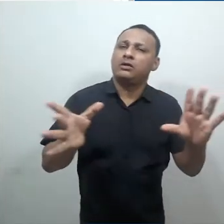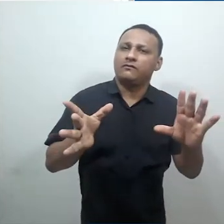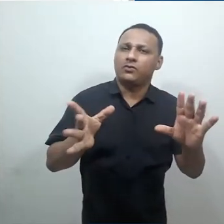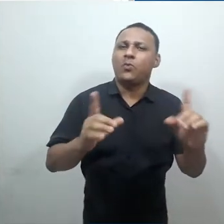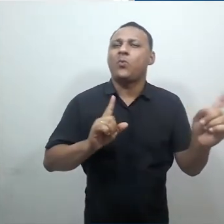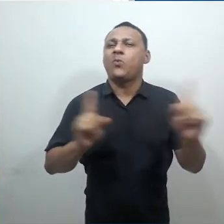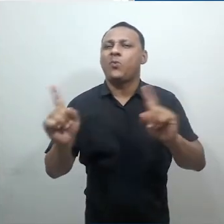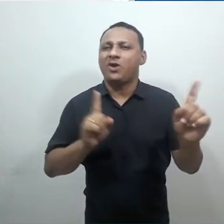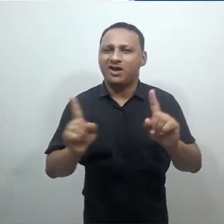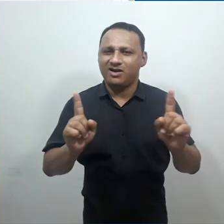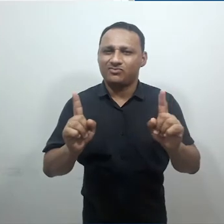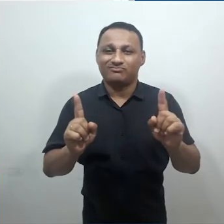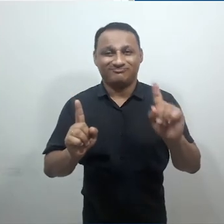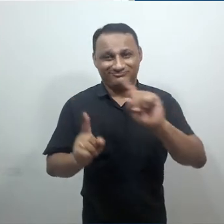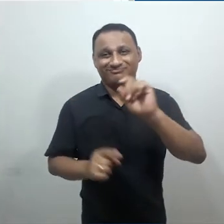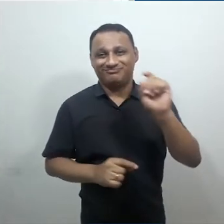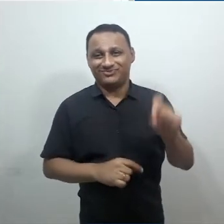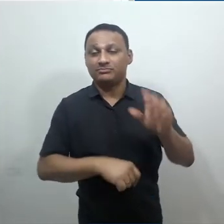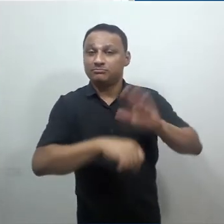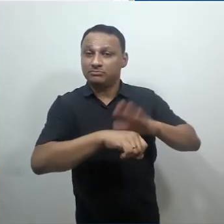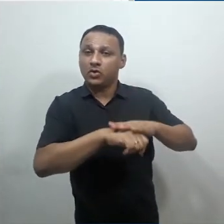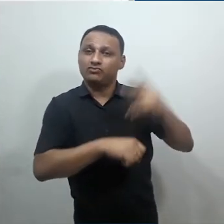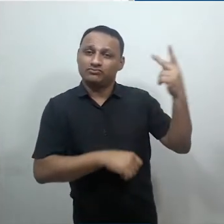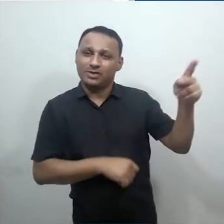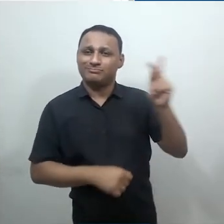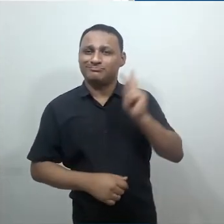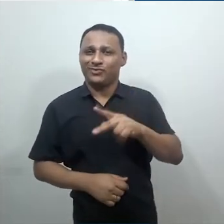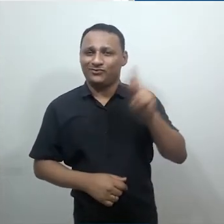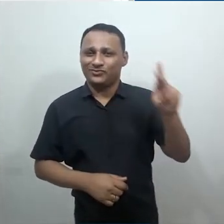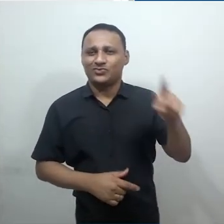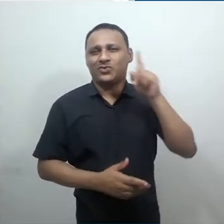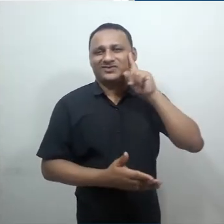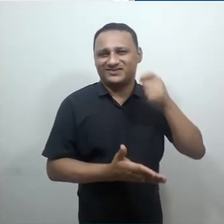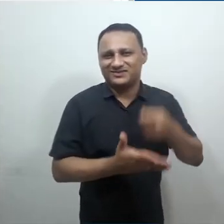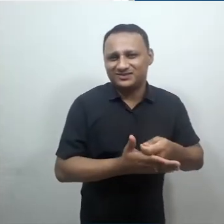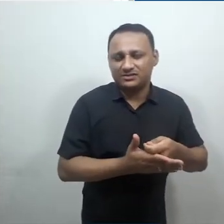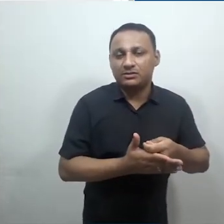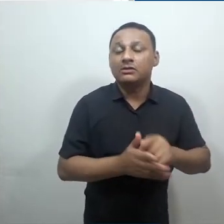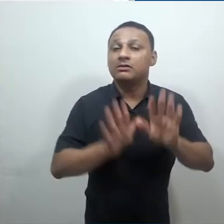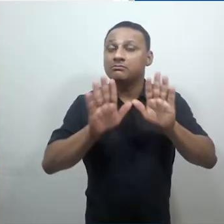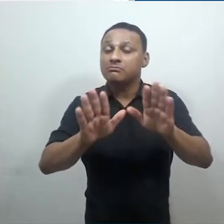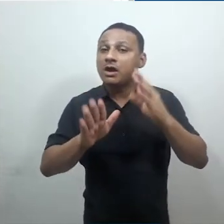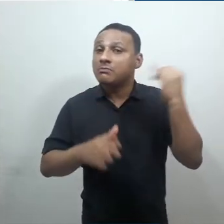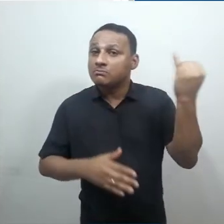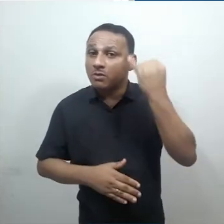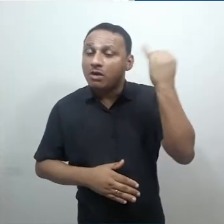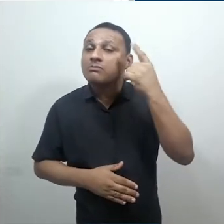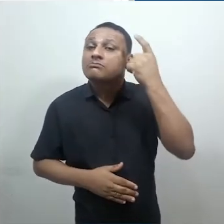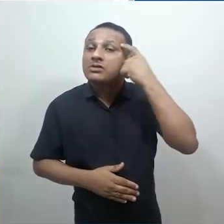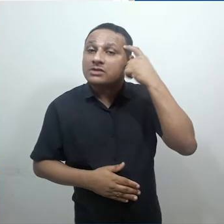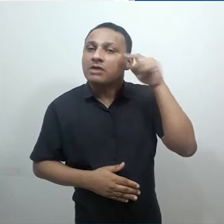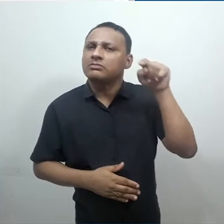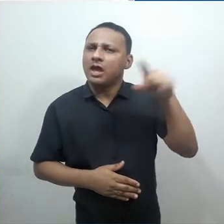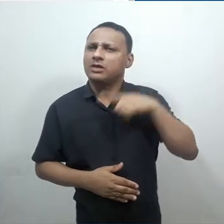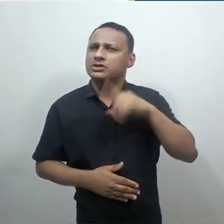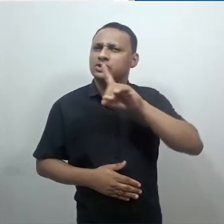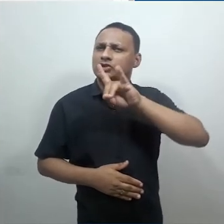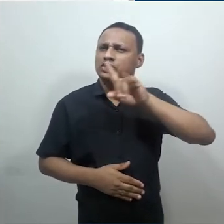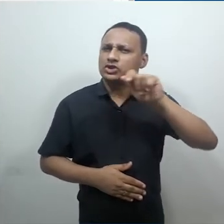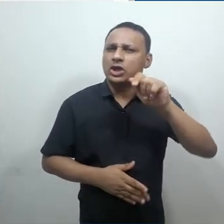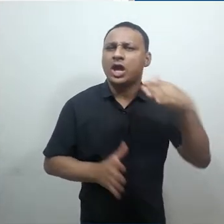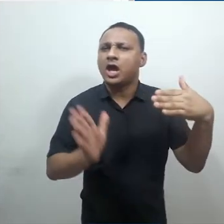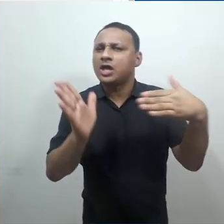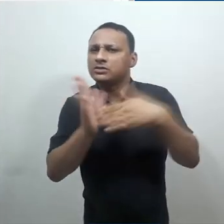atentos. Reparem também que ela me dá status sobre avaliação e datas de entrega, bem como o tempo restante.